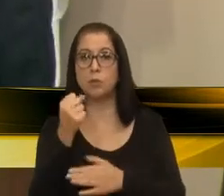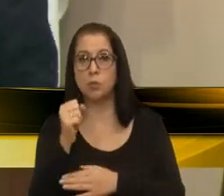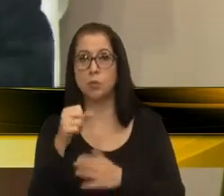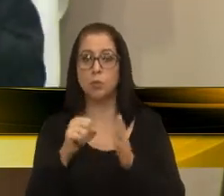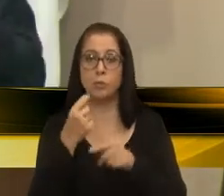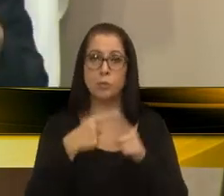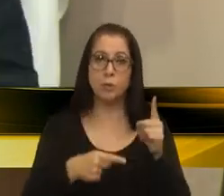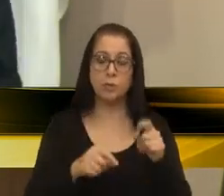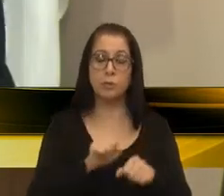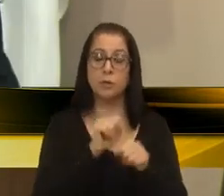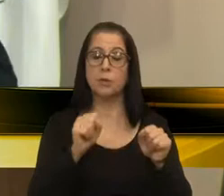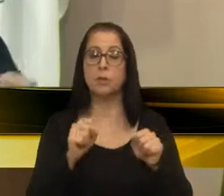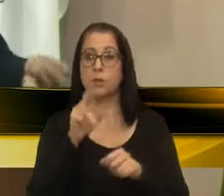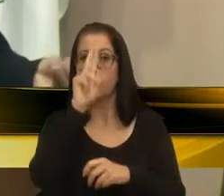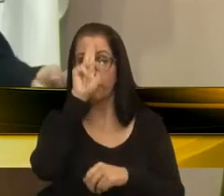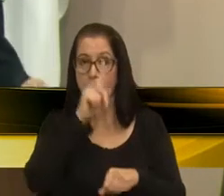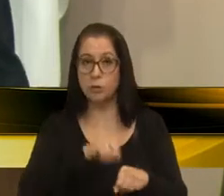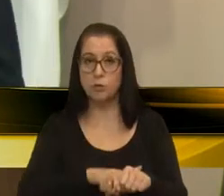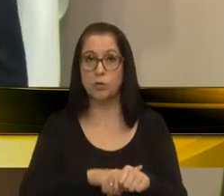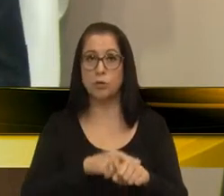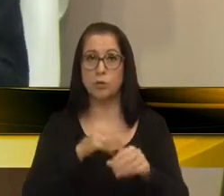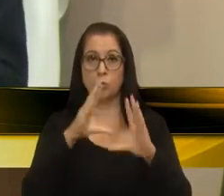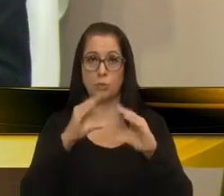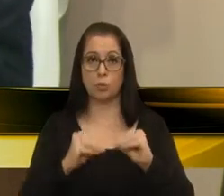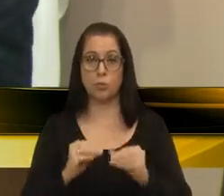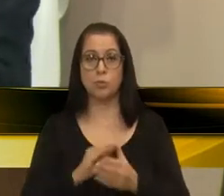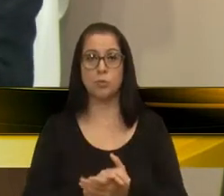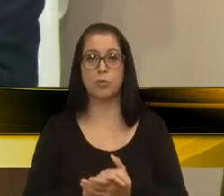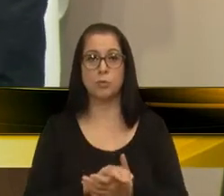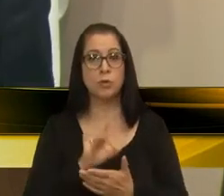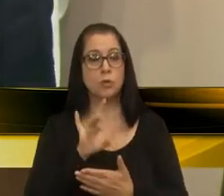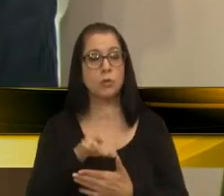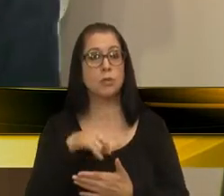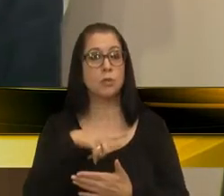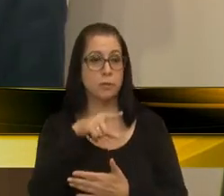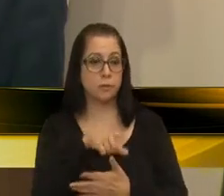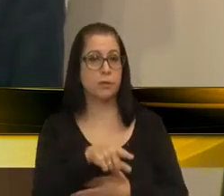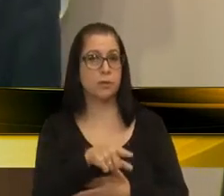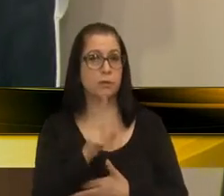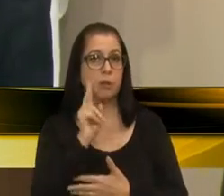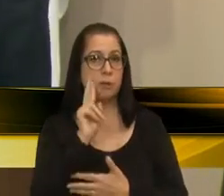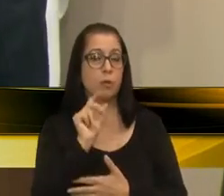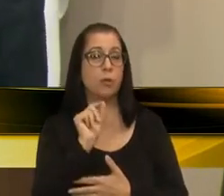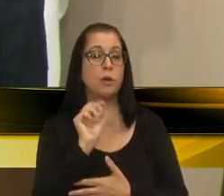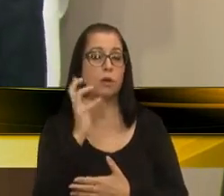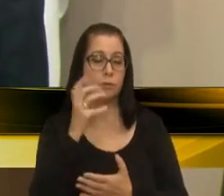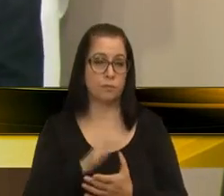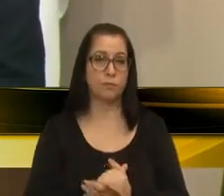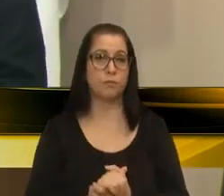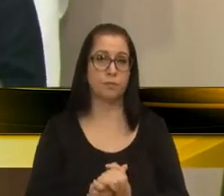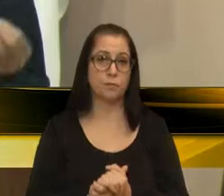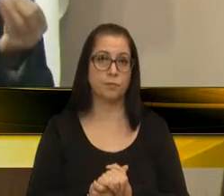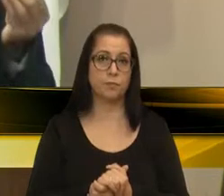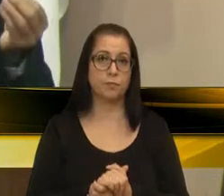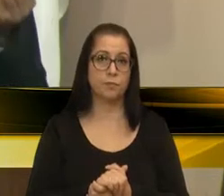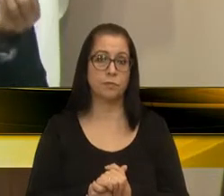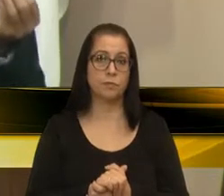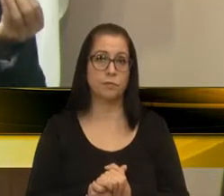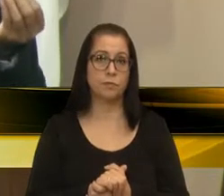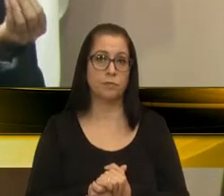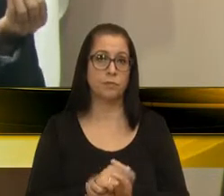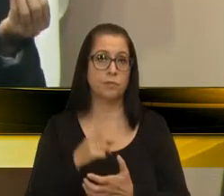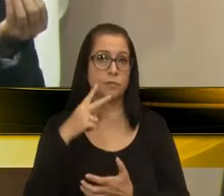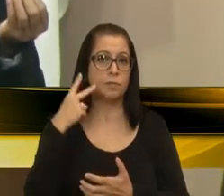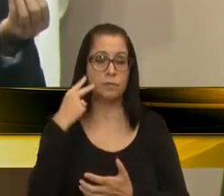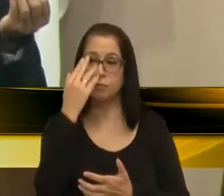meia da manhã, a meio-dia ou de noite, só estando lá para ver a situação, estando lá, vereador